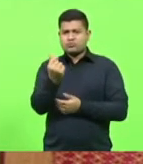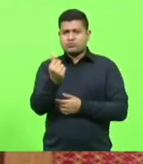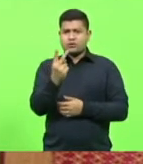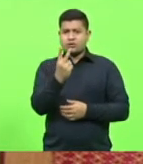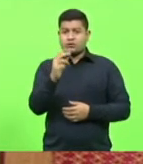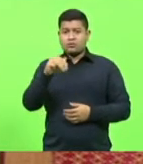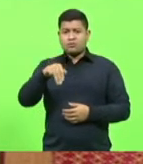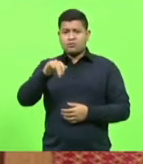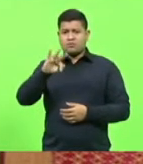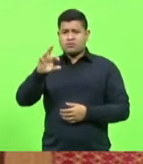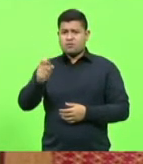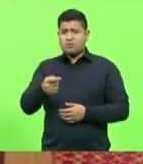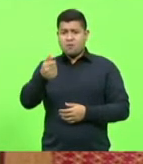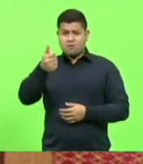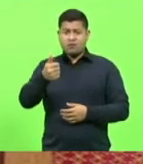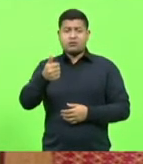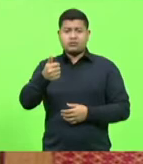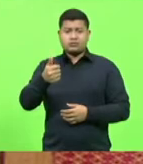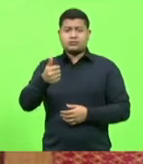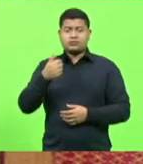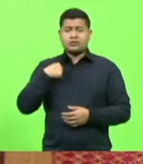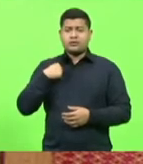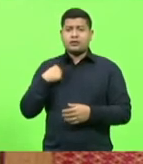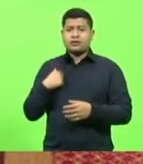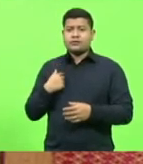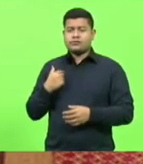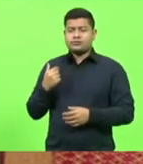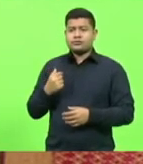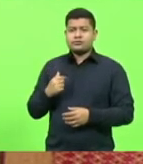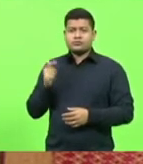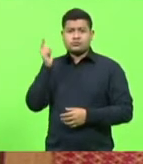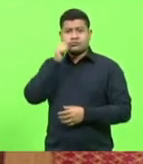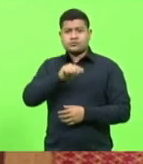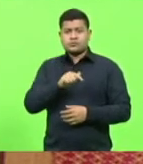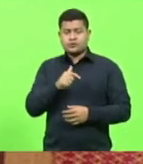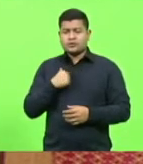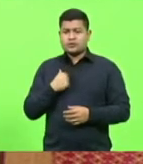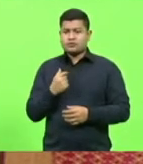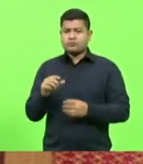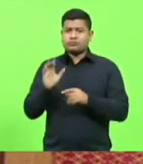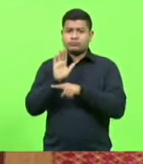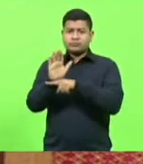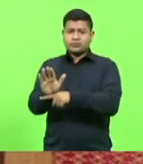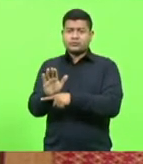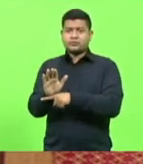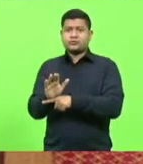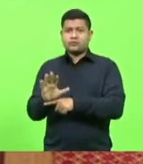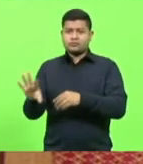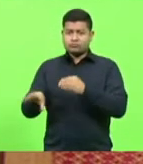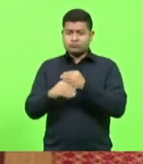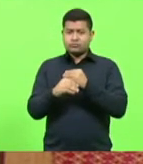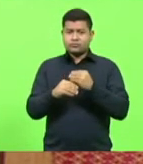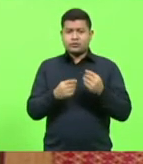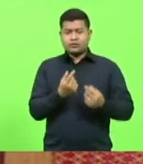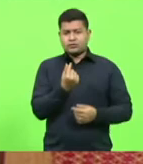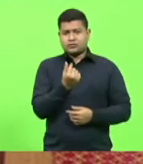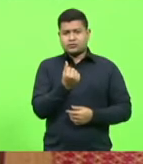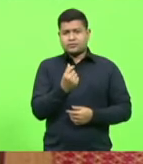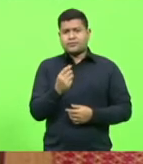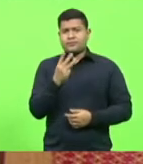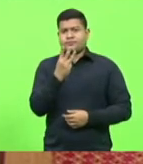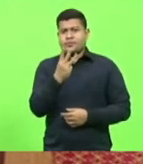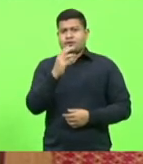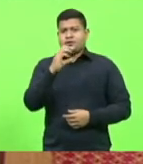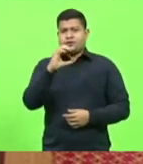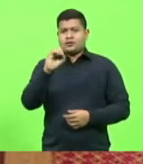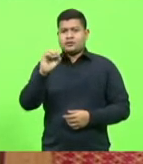Eu tive a oportunidade de também contribuir com uma emenda de 300 mil reais